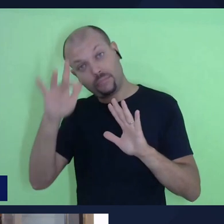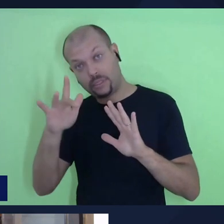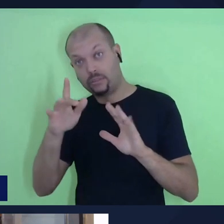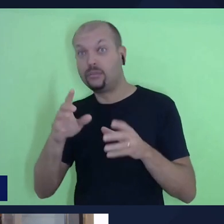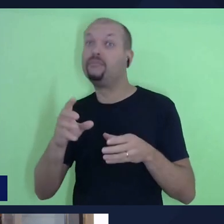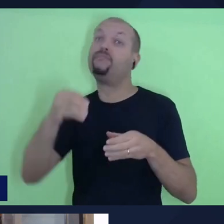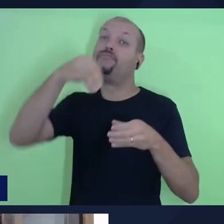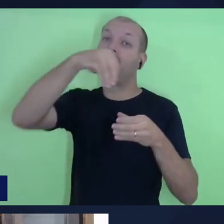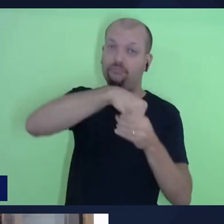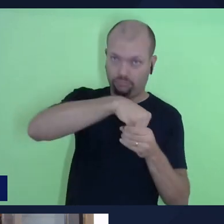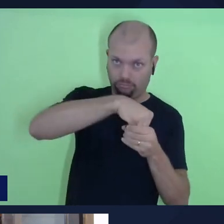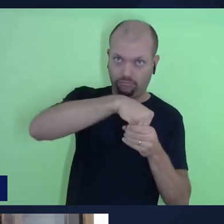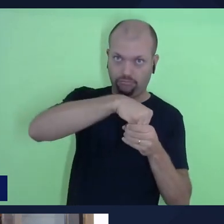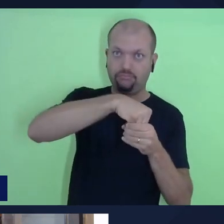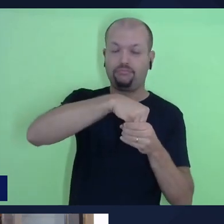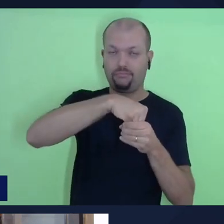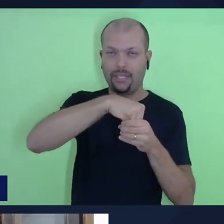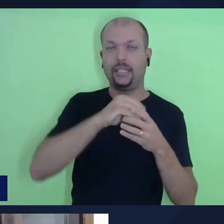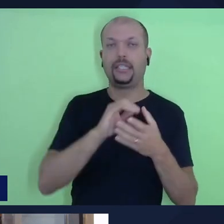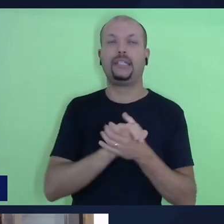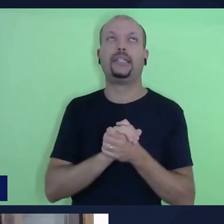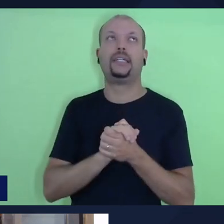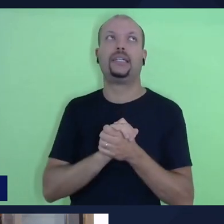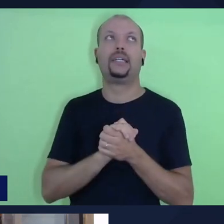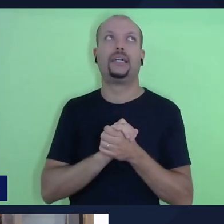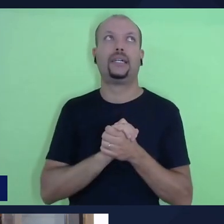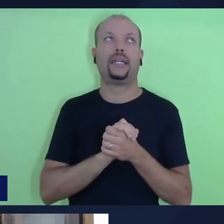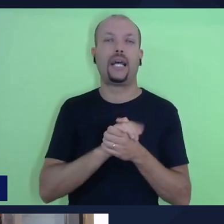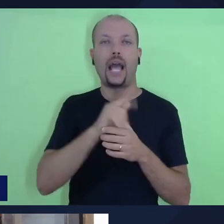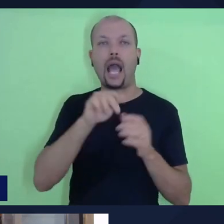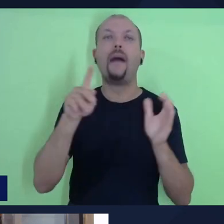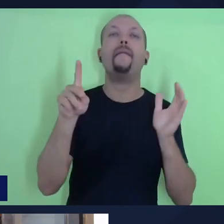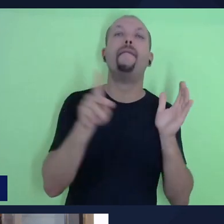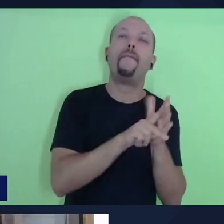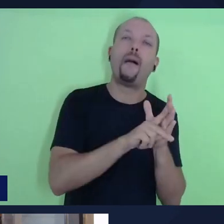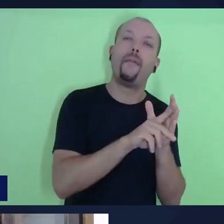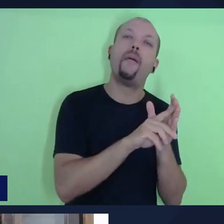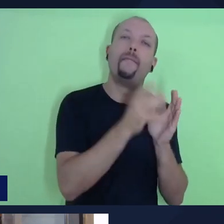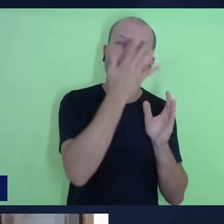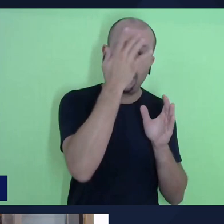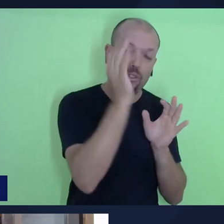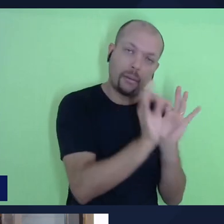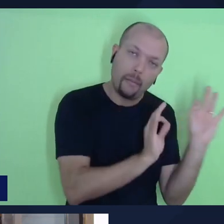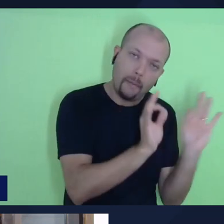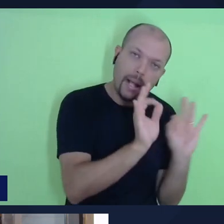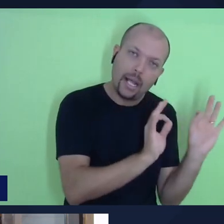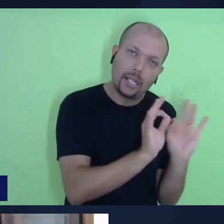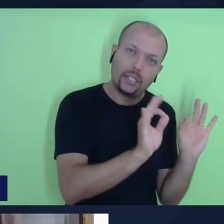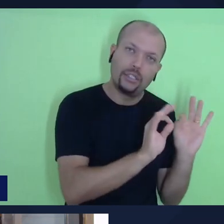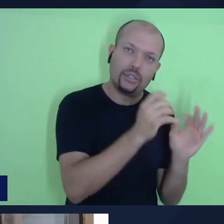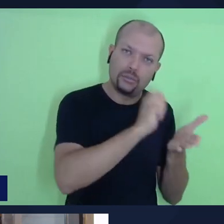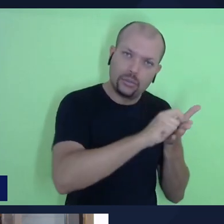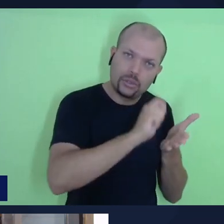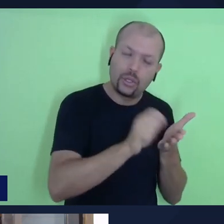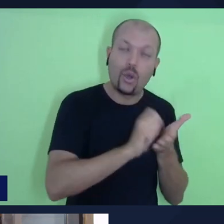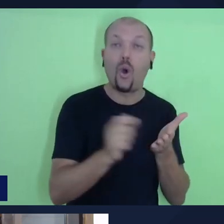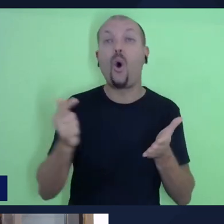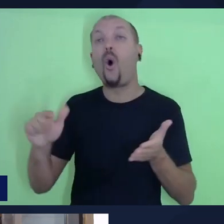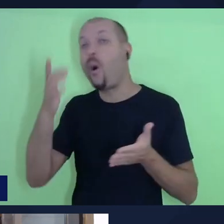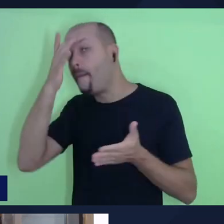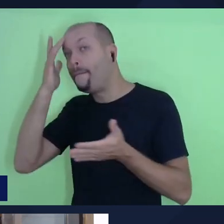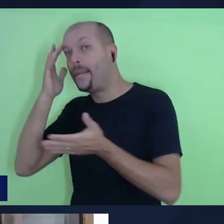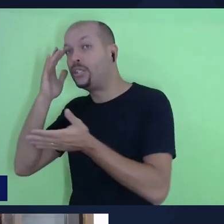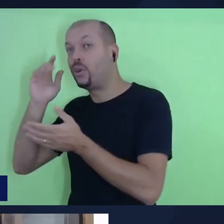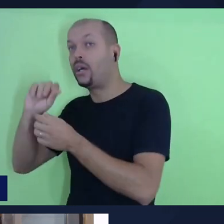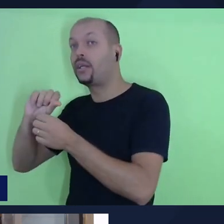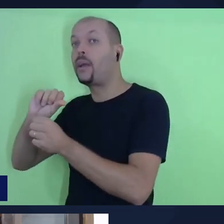daquilo que foi planejado pelo autor ou se faz parte das edições posteriores que a lição